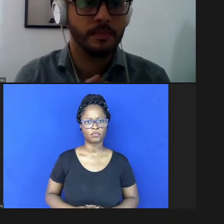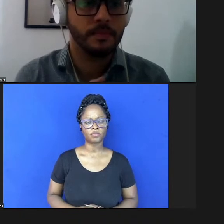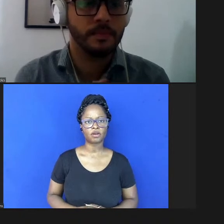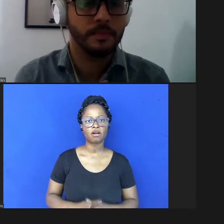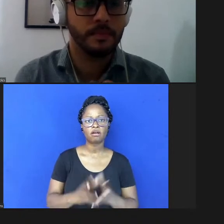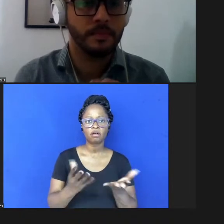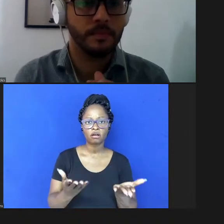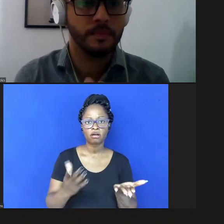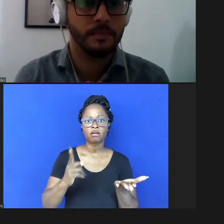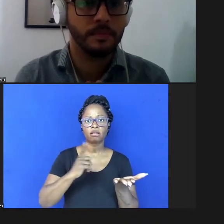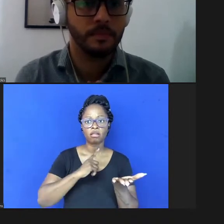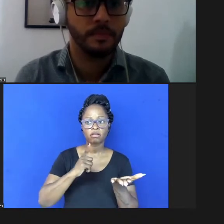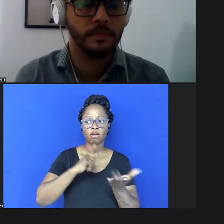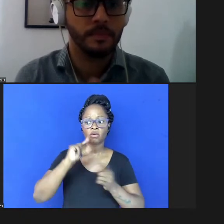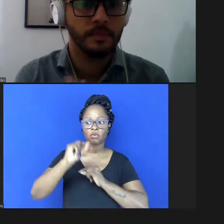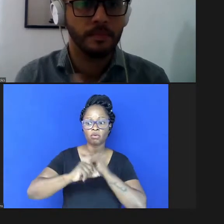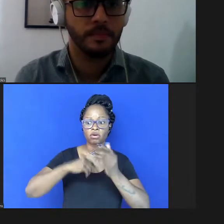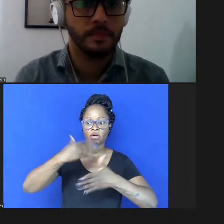direções